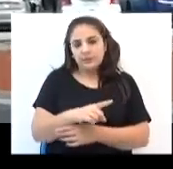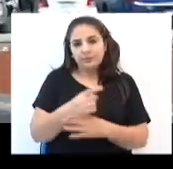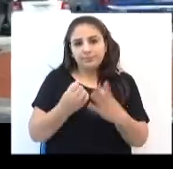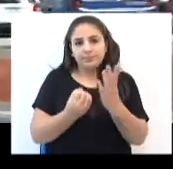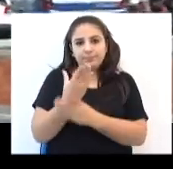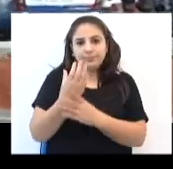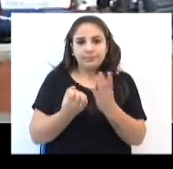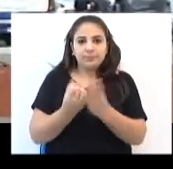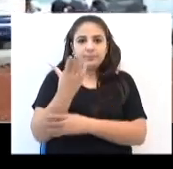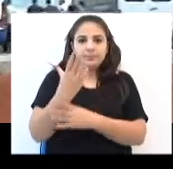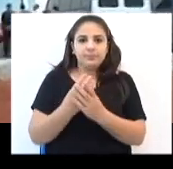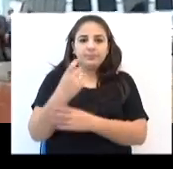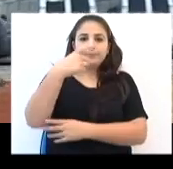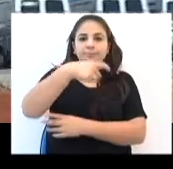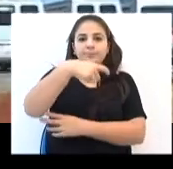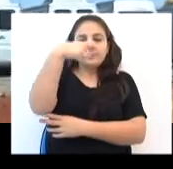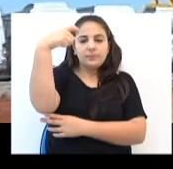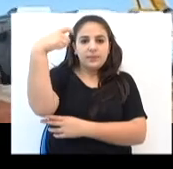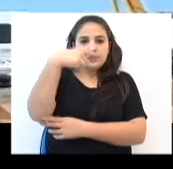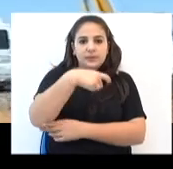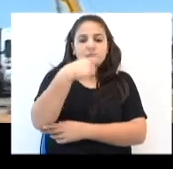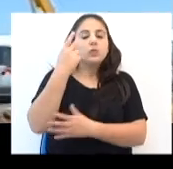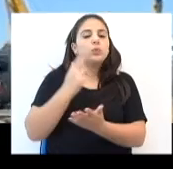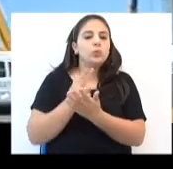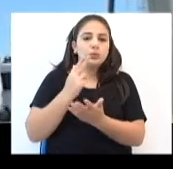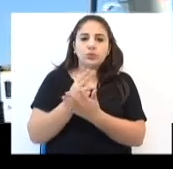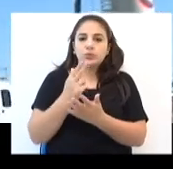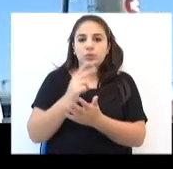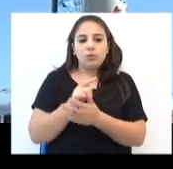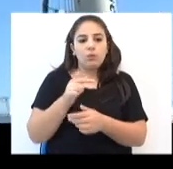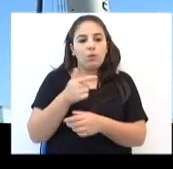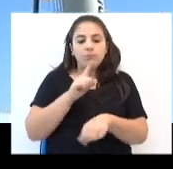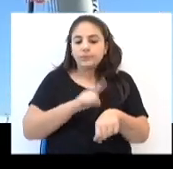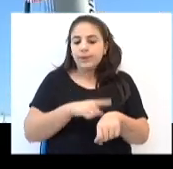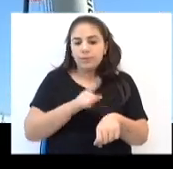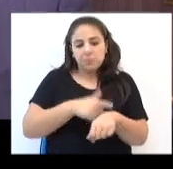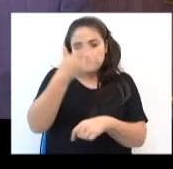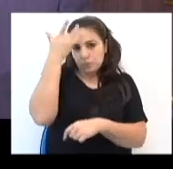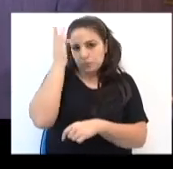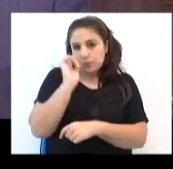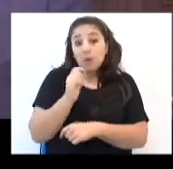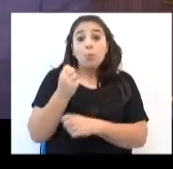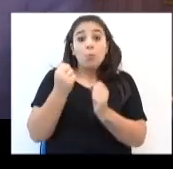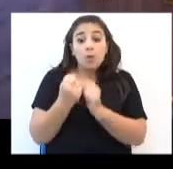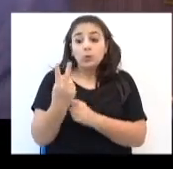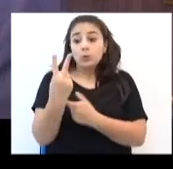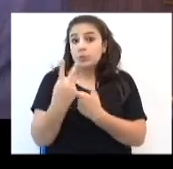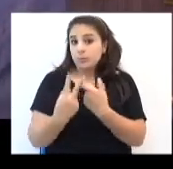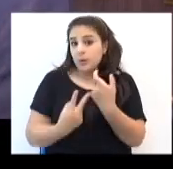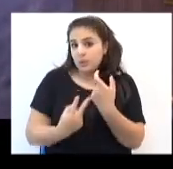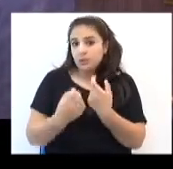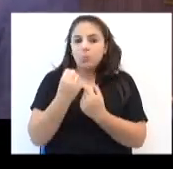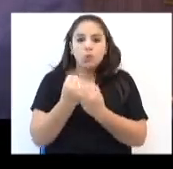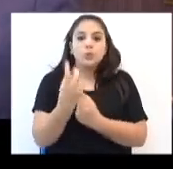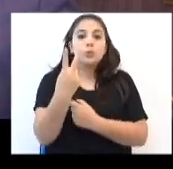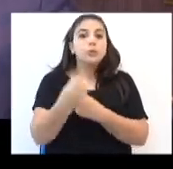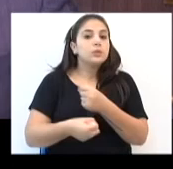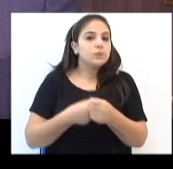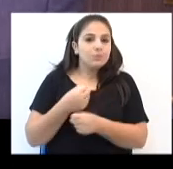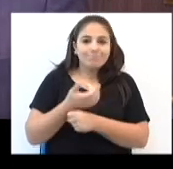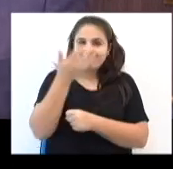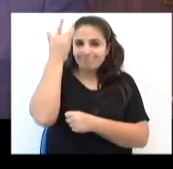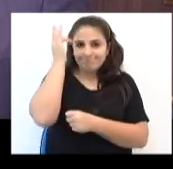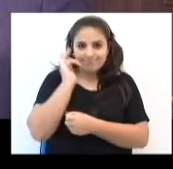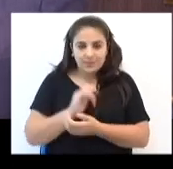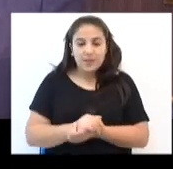a fabricação de guindastes continua por tempo indeterminado. Podem ser dois meses, podem ser dois anos. No